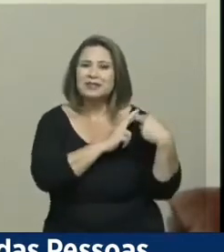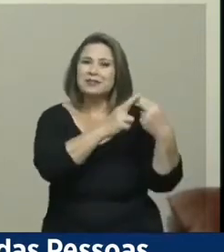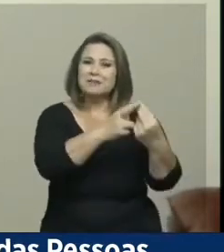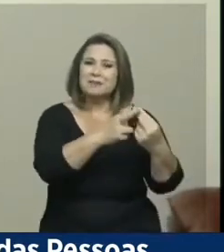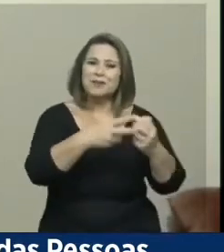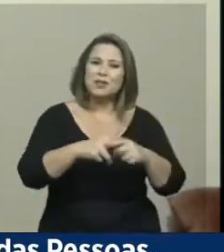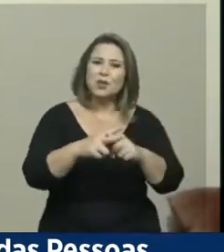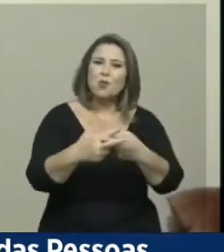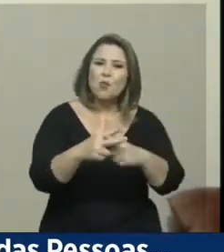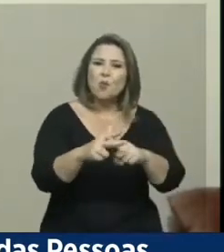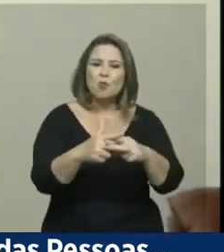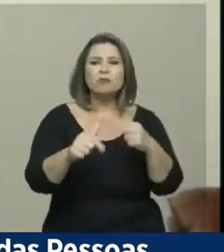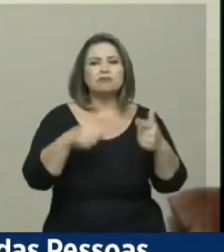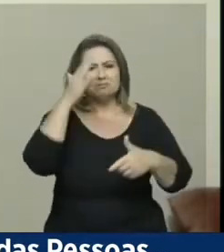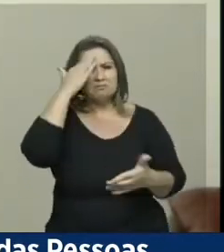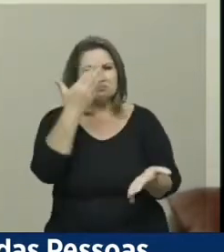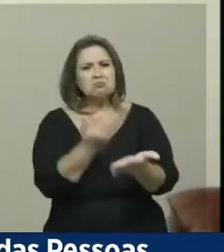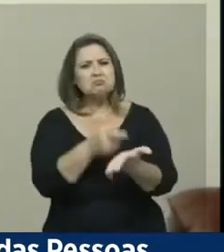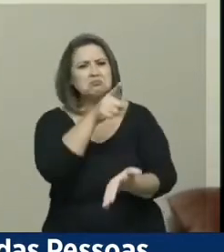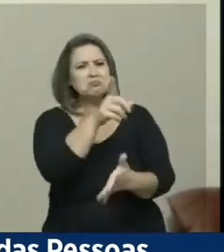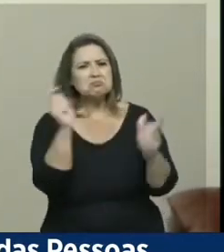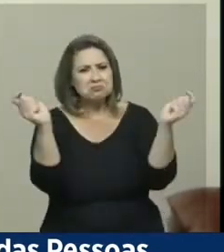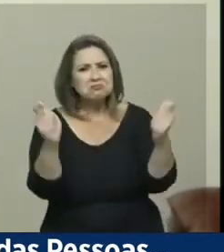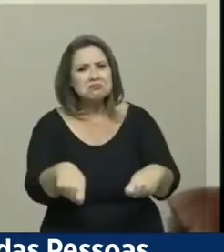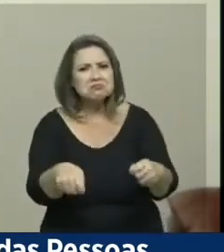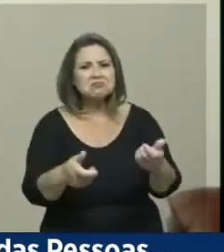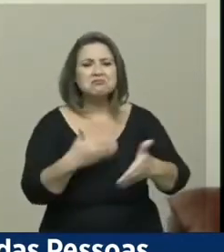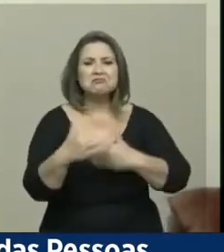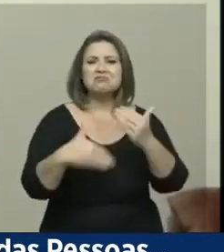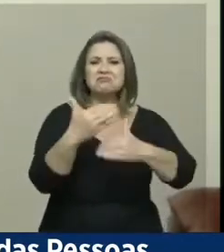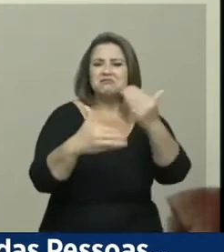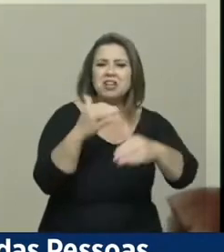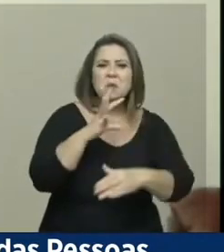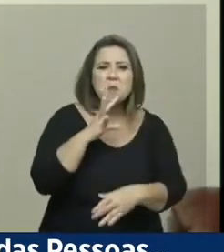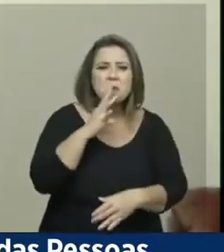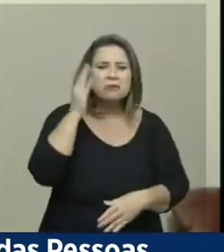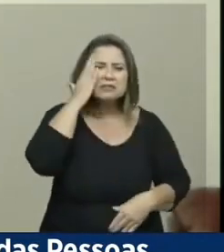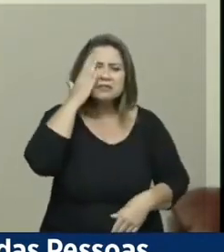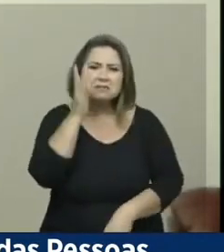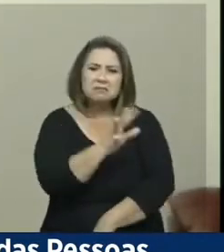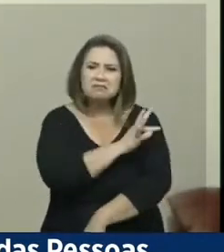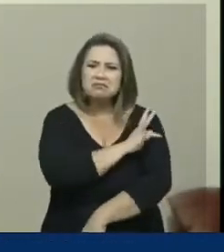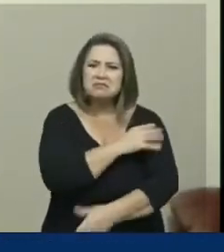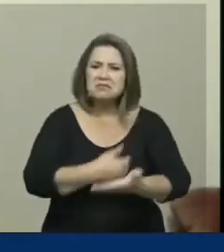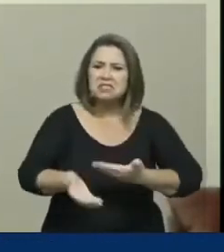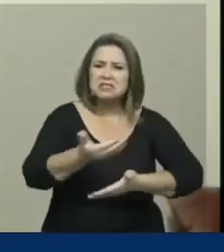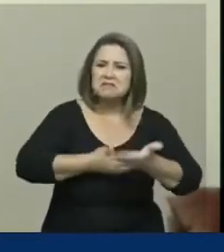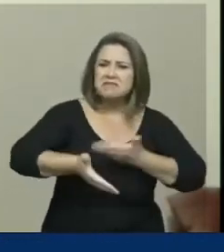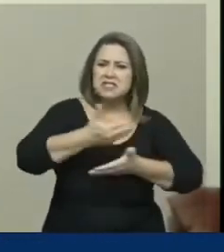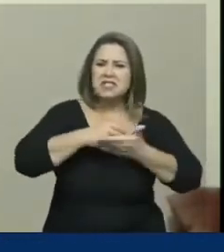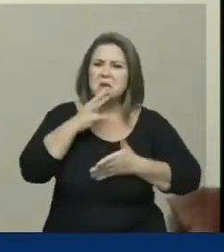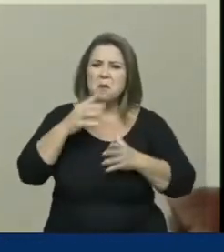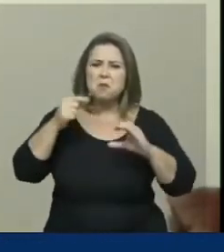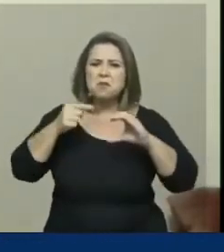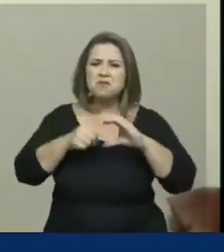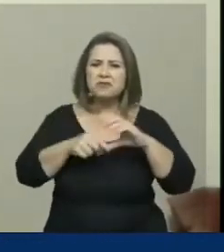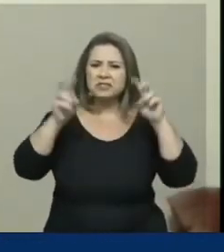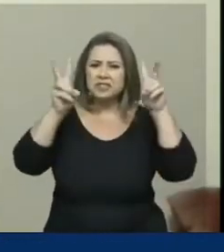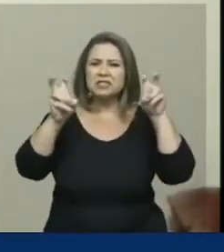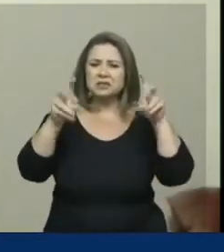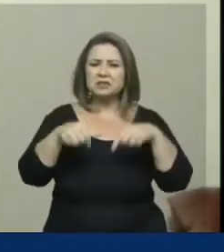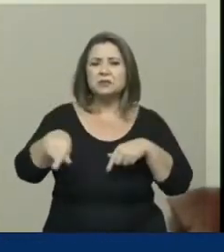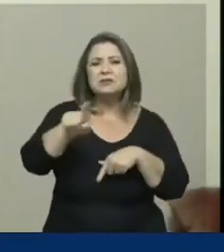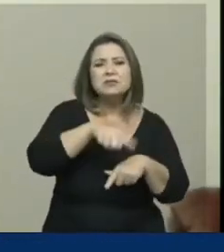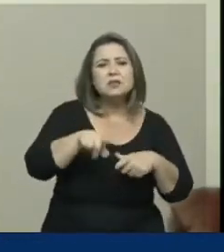E eu acredito muito na sua capacidade técnica e, principalmente aqui, que talvez é o que exija mais